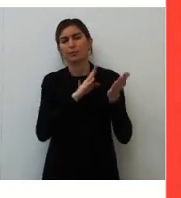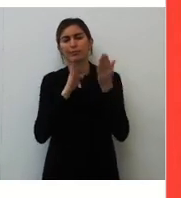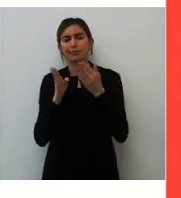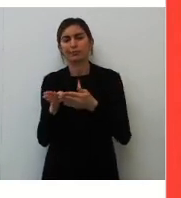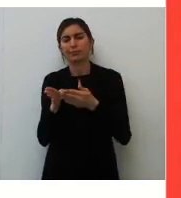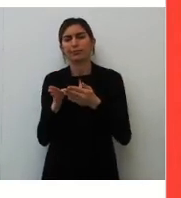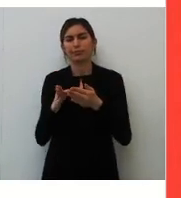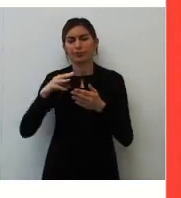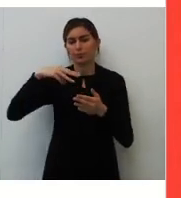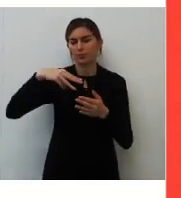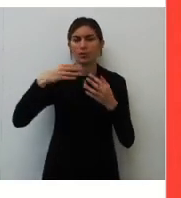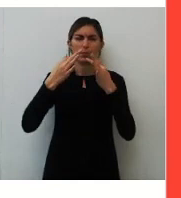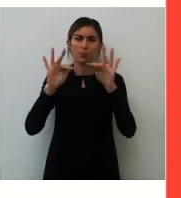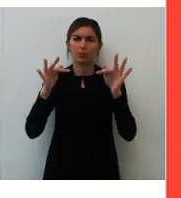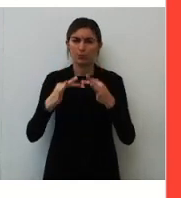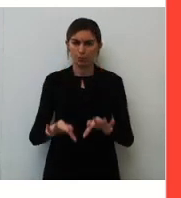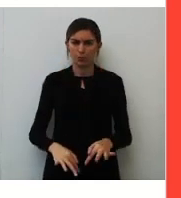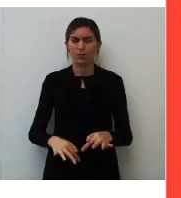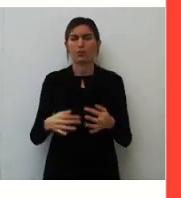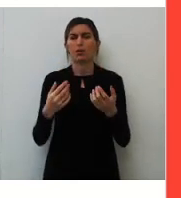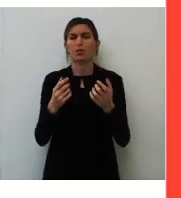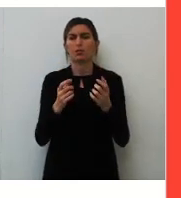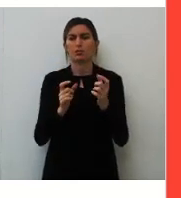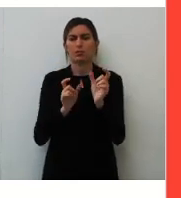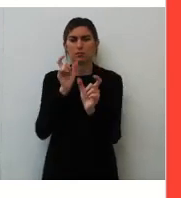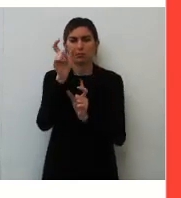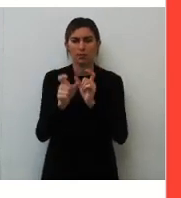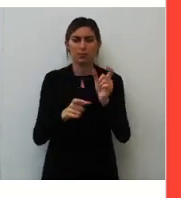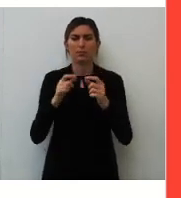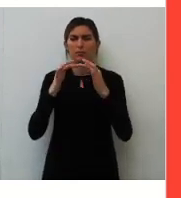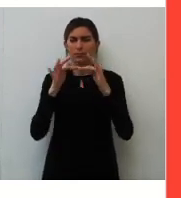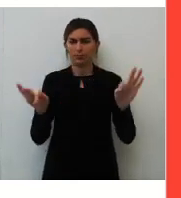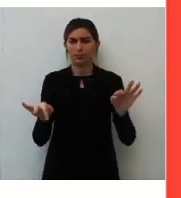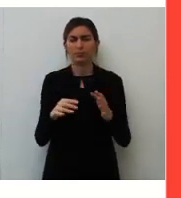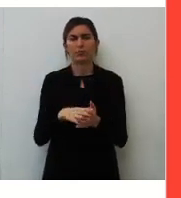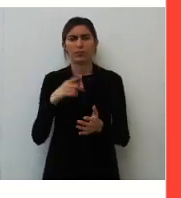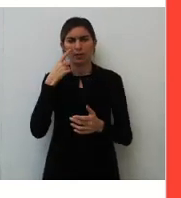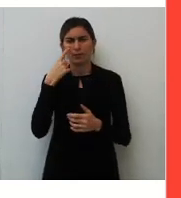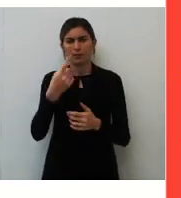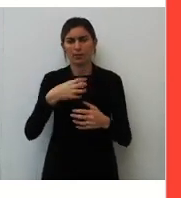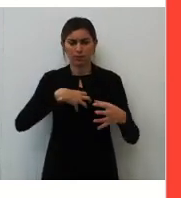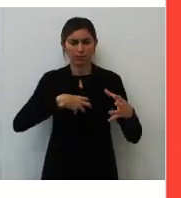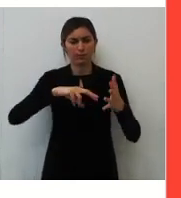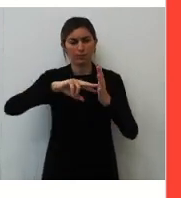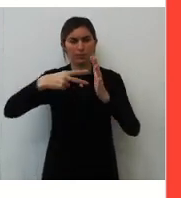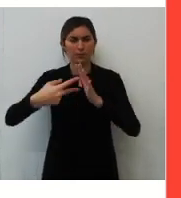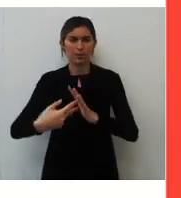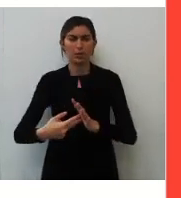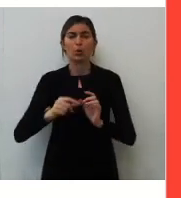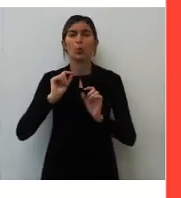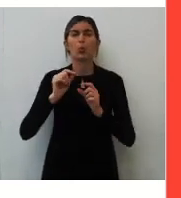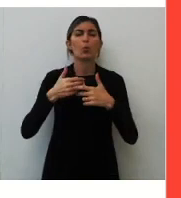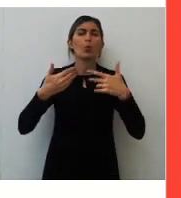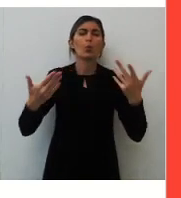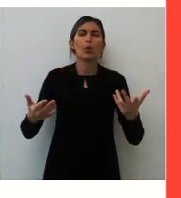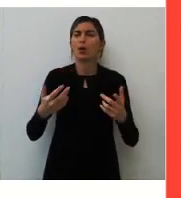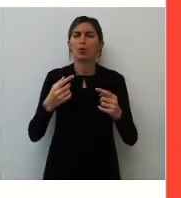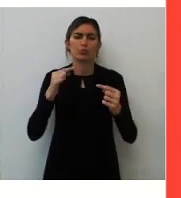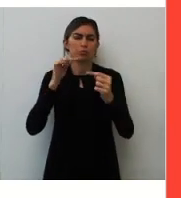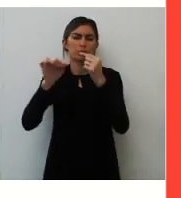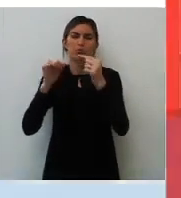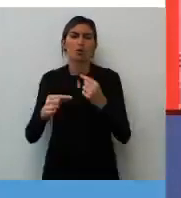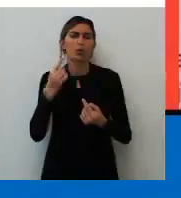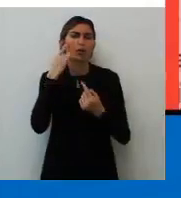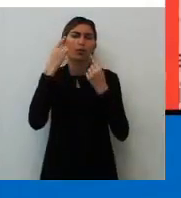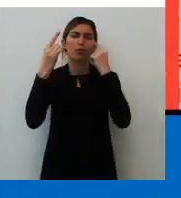morfossintática da coisa, semântica da coisa, vamos ver. Em qual dessas alternativas aqui não há uma correspondência de ideias?